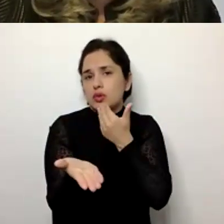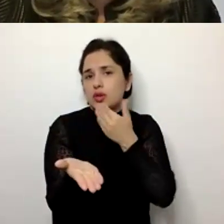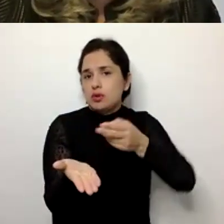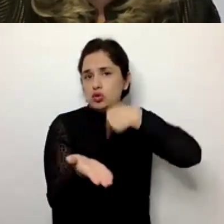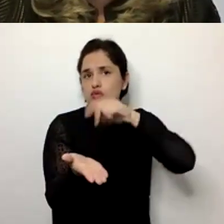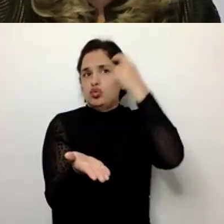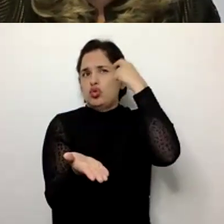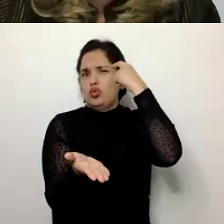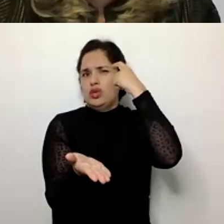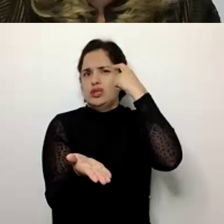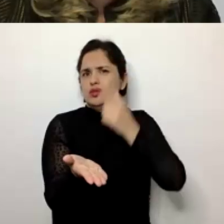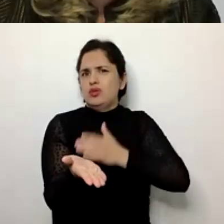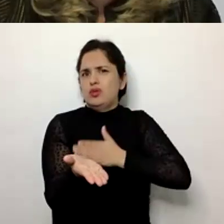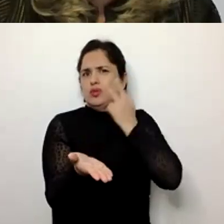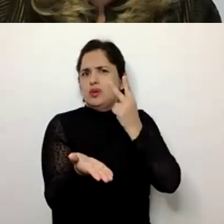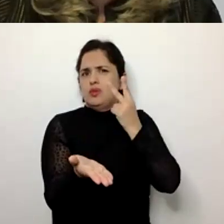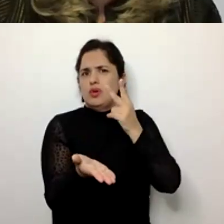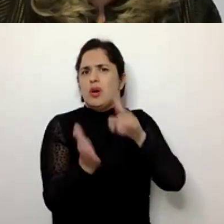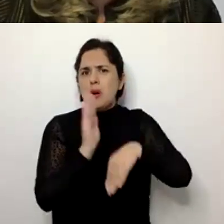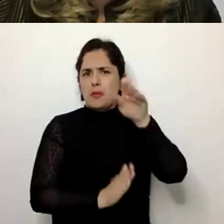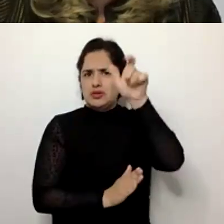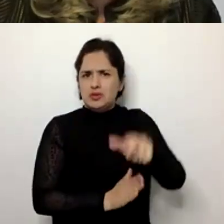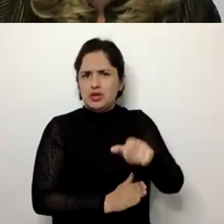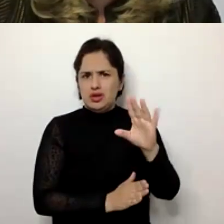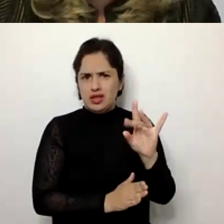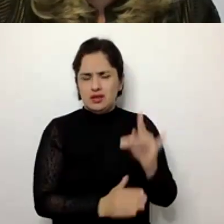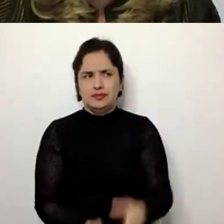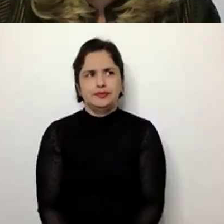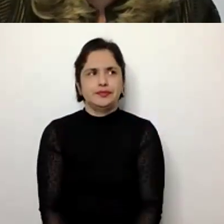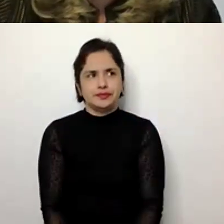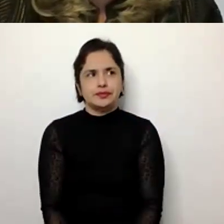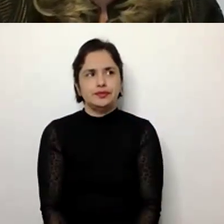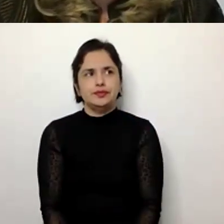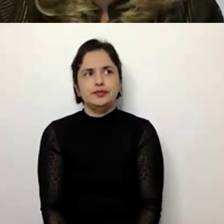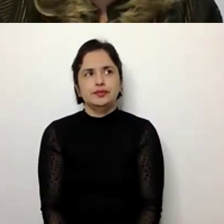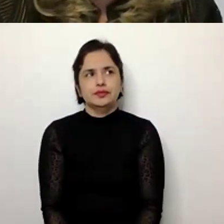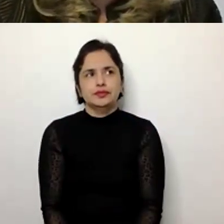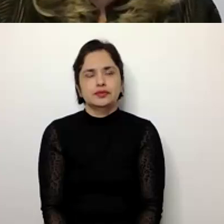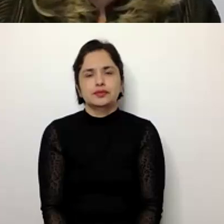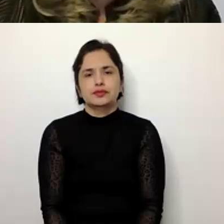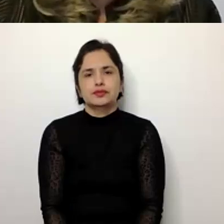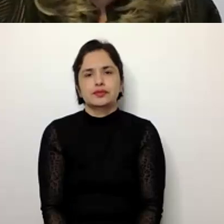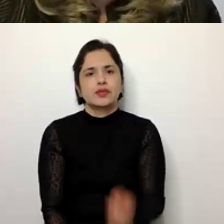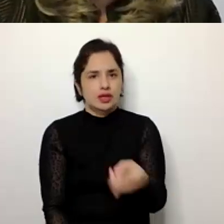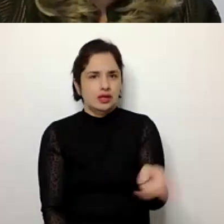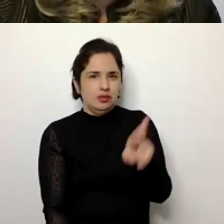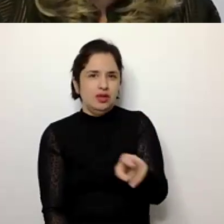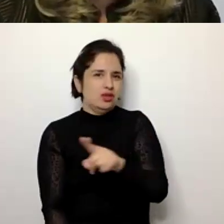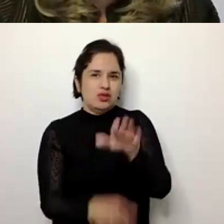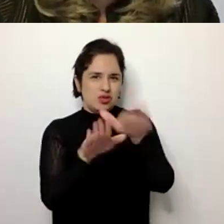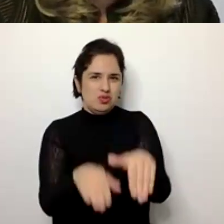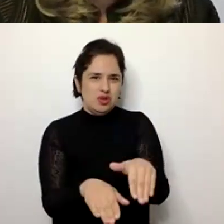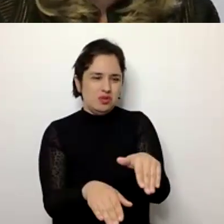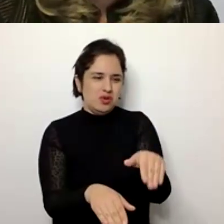percebemos e vemos a gente de maior edade, de fato, não é o mesmo ver uma pessoa com 60 anos